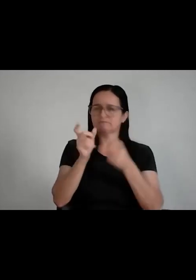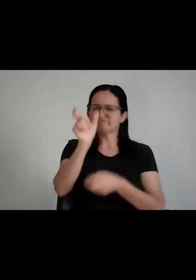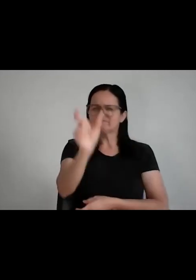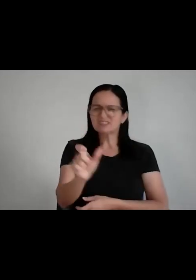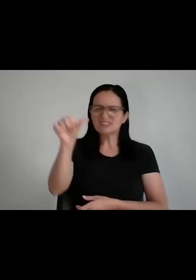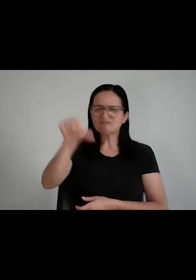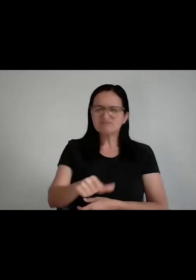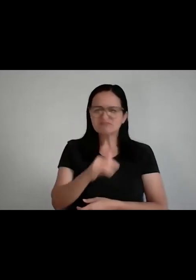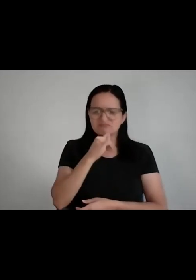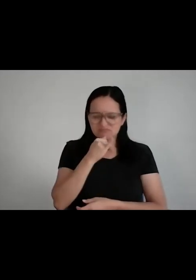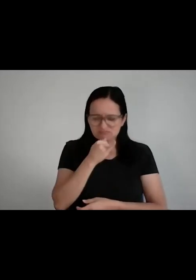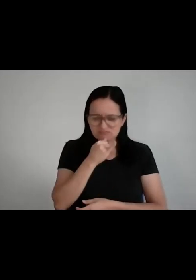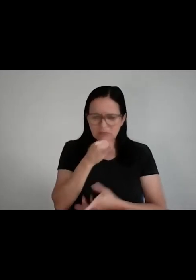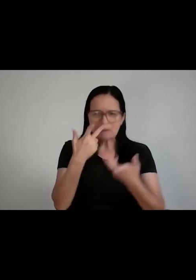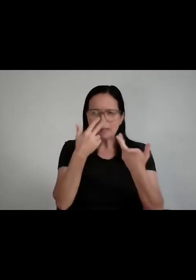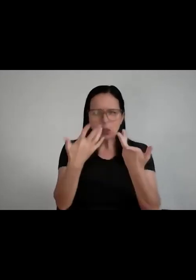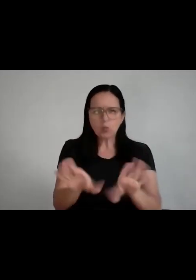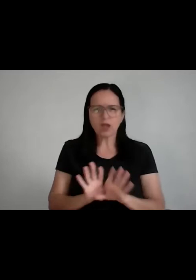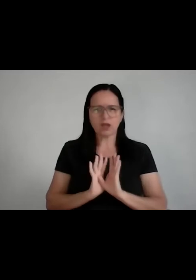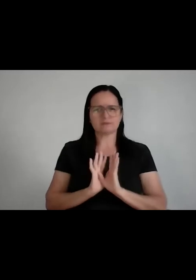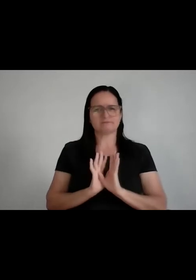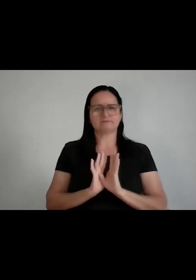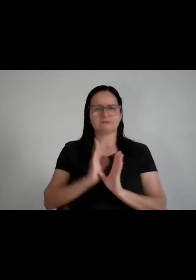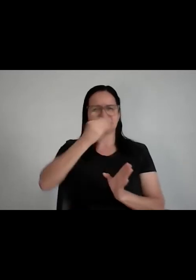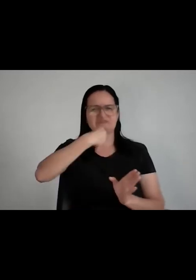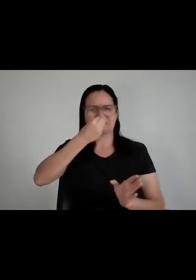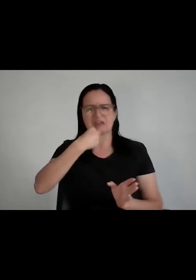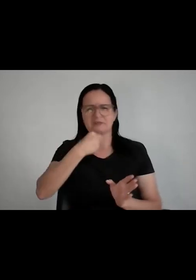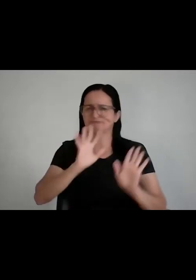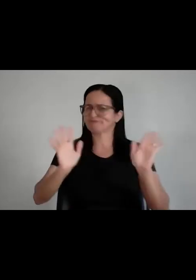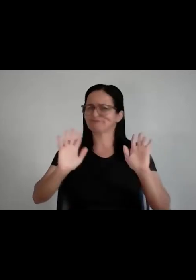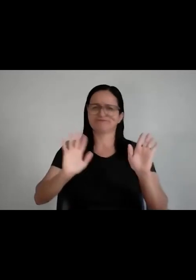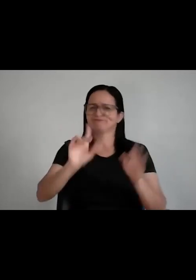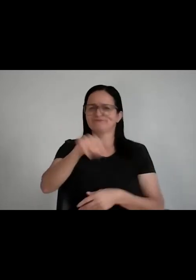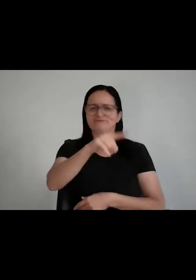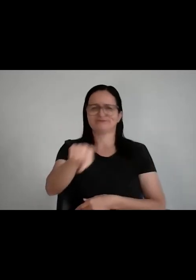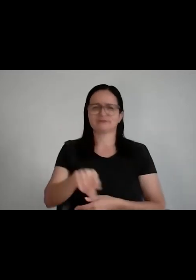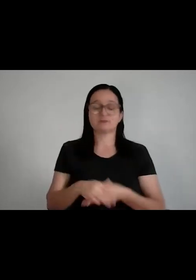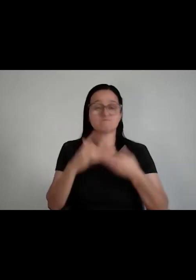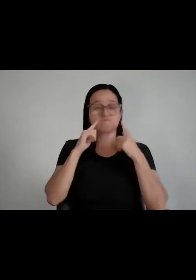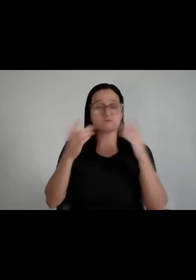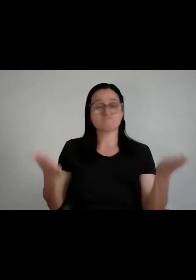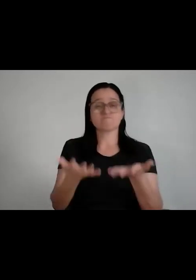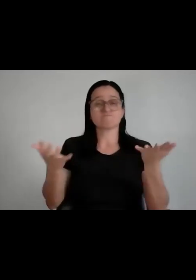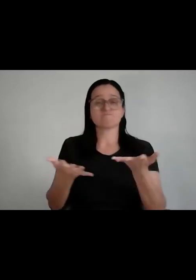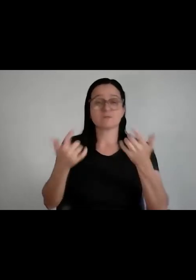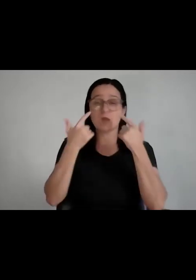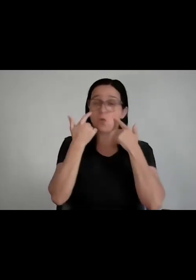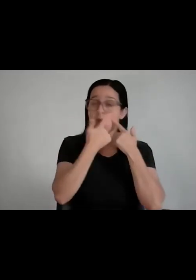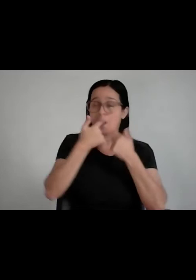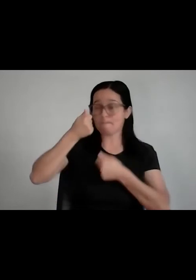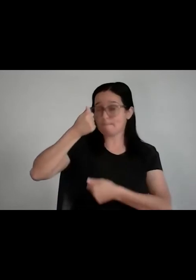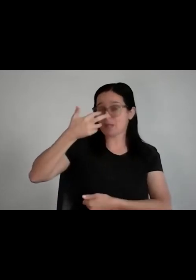já de cara demonstra que está ali sem energia, bateria fraca? Então, é para o alto, a energia, o olho brilhando.